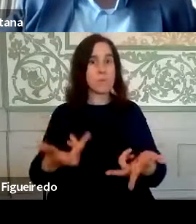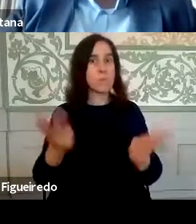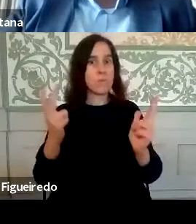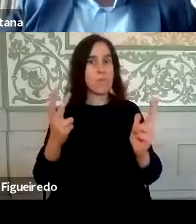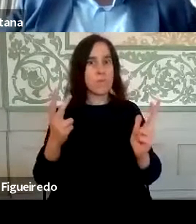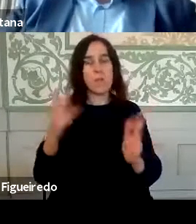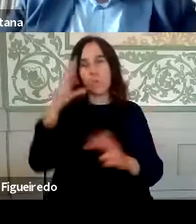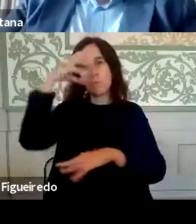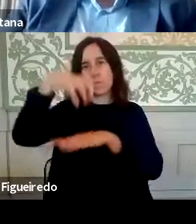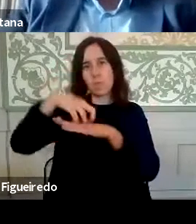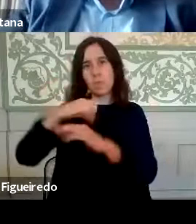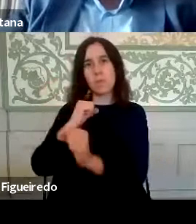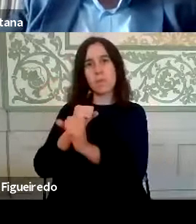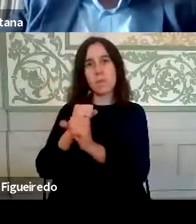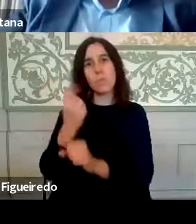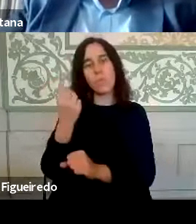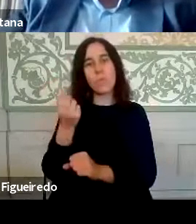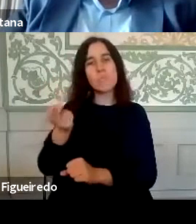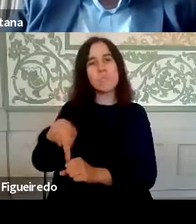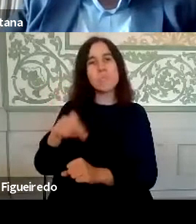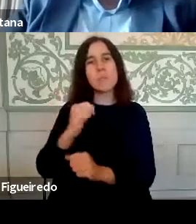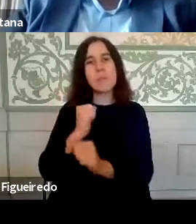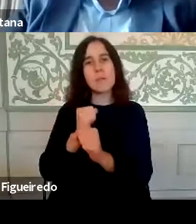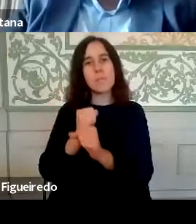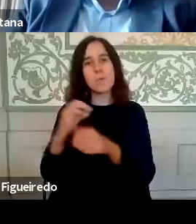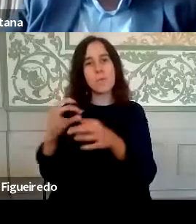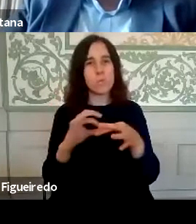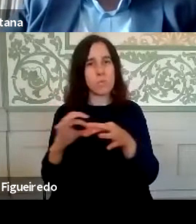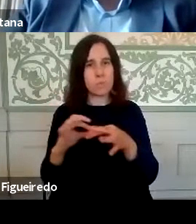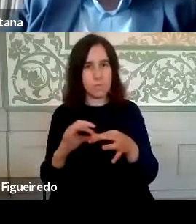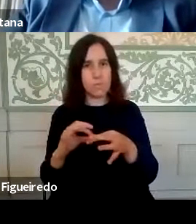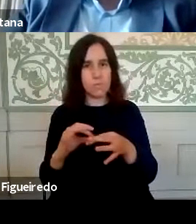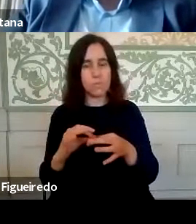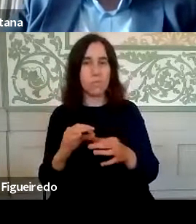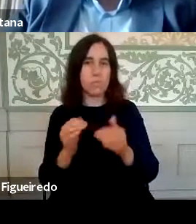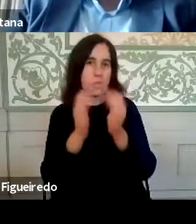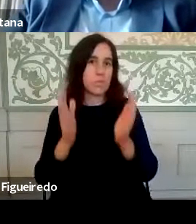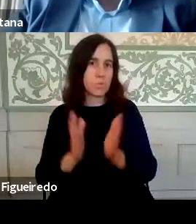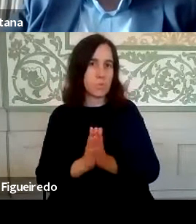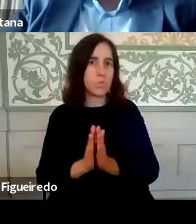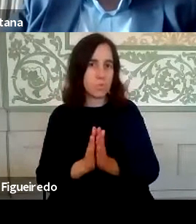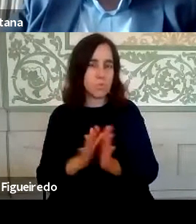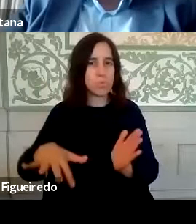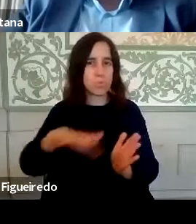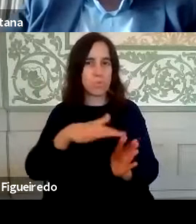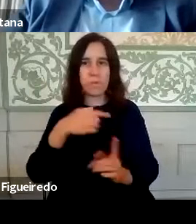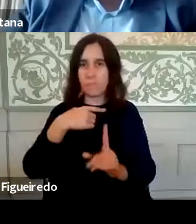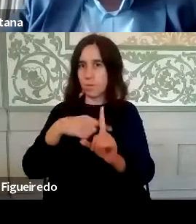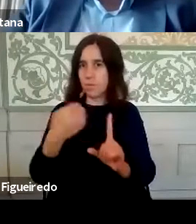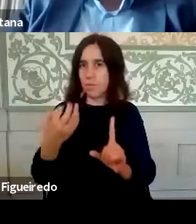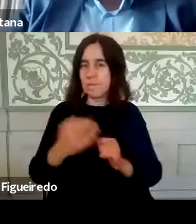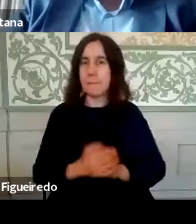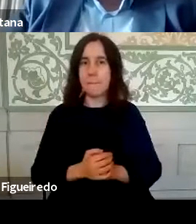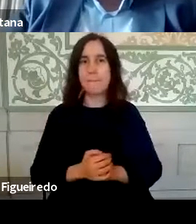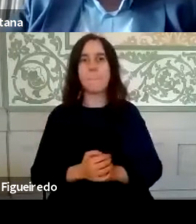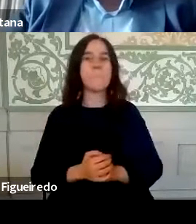Ministério do Trabalho, uma ferramenta de trabalho colaborativo entre todos. Isso foi uma mais-valia. Depois o que é que